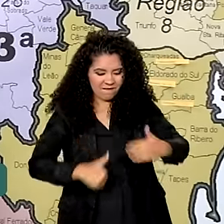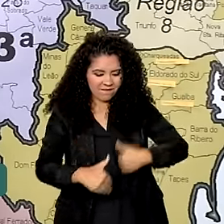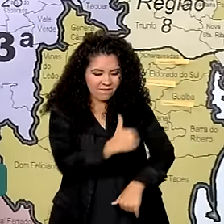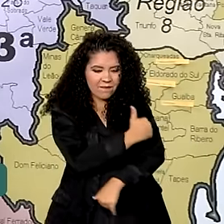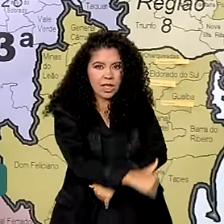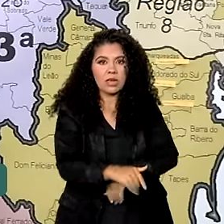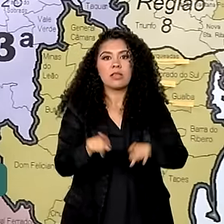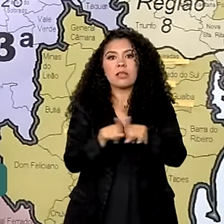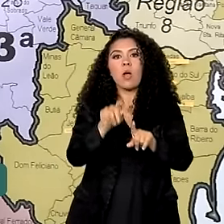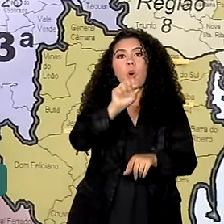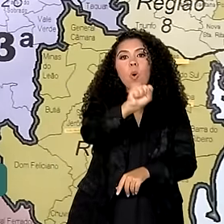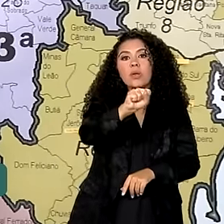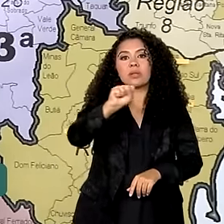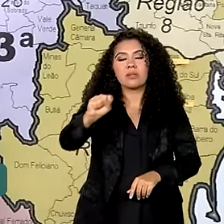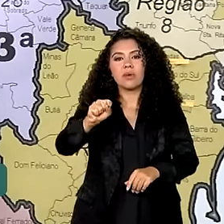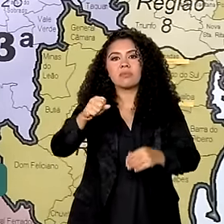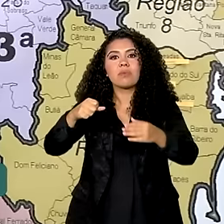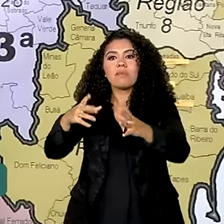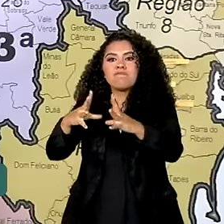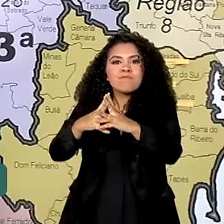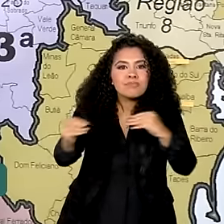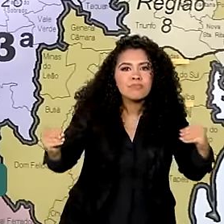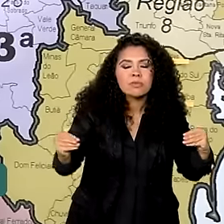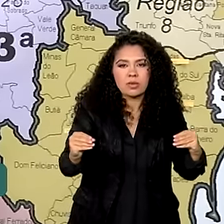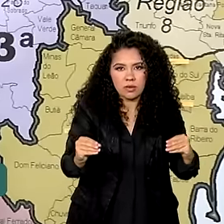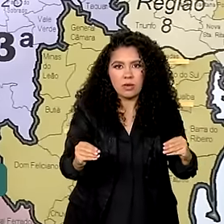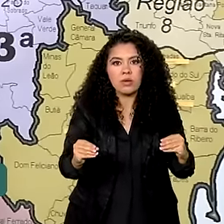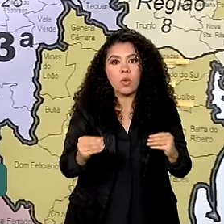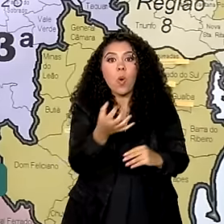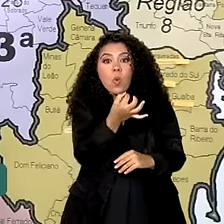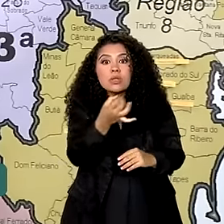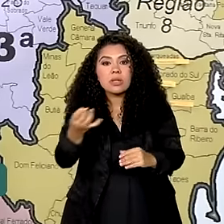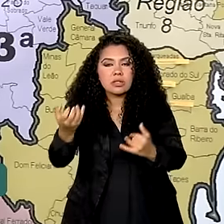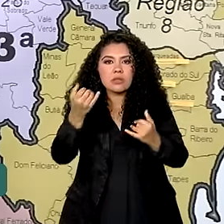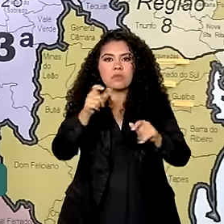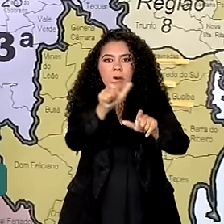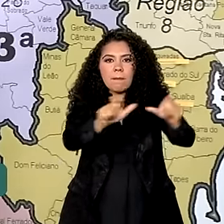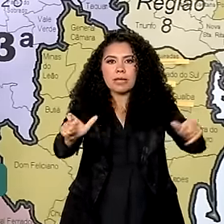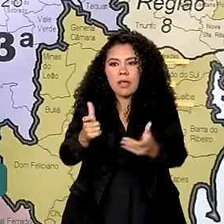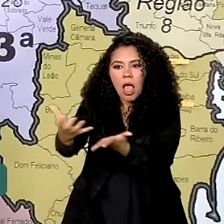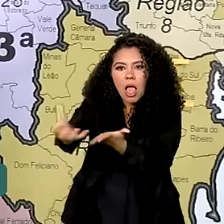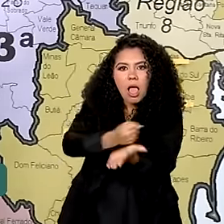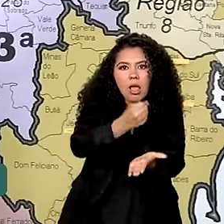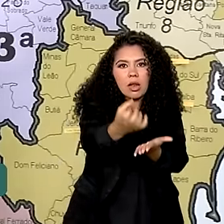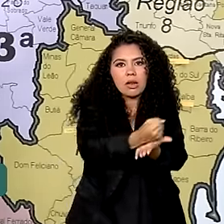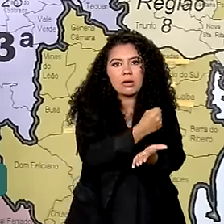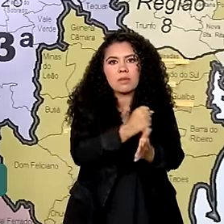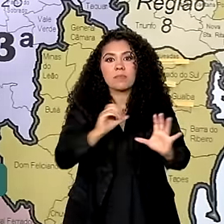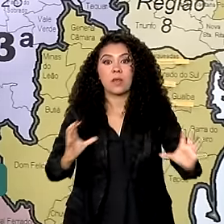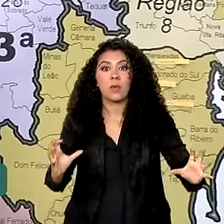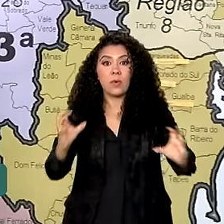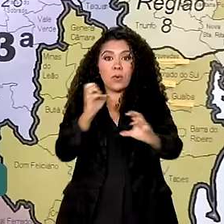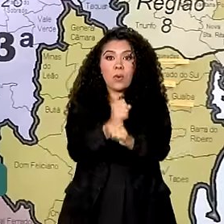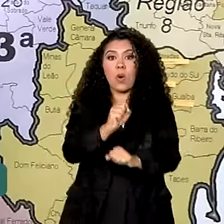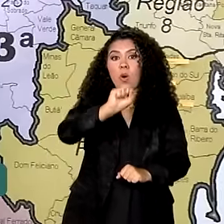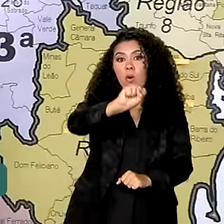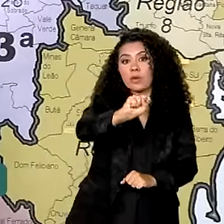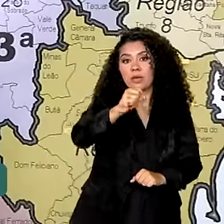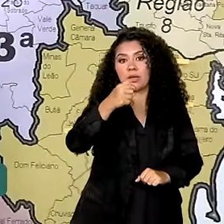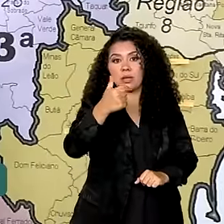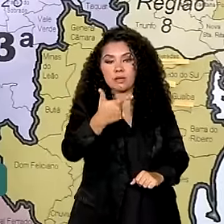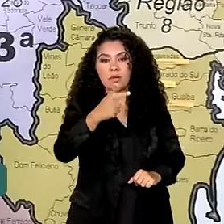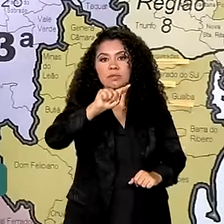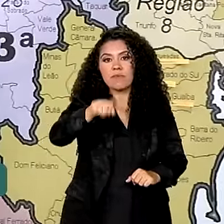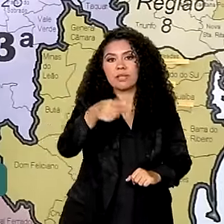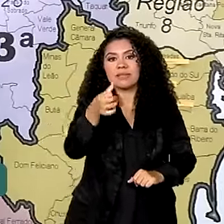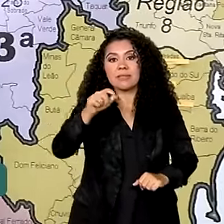ainda desaparecidos. O número de pessoas resgatadas por aqui supera 82,6 mil